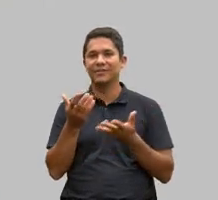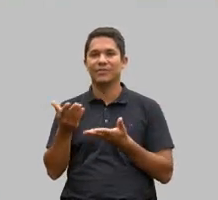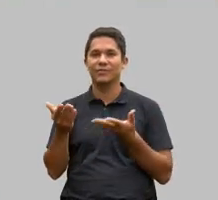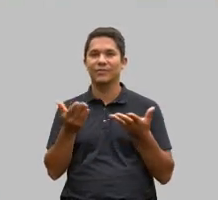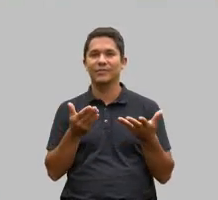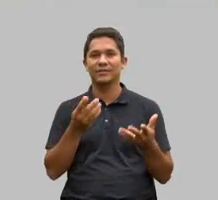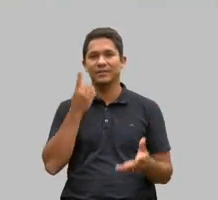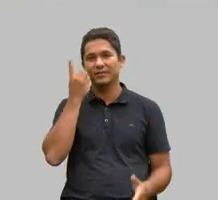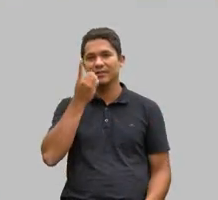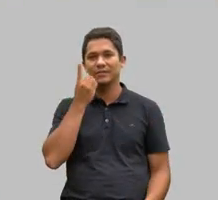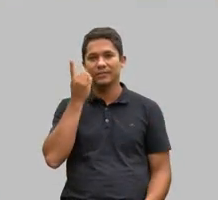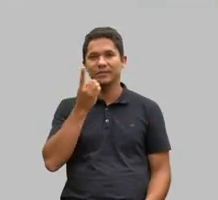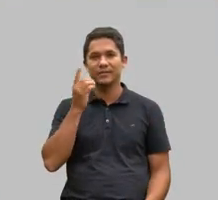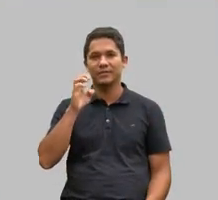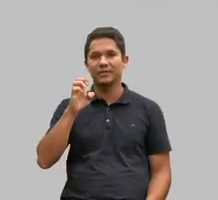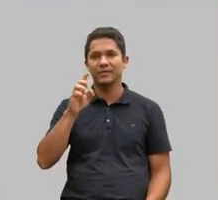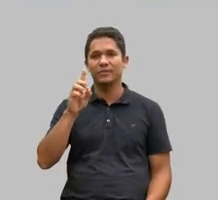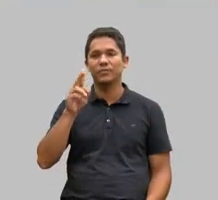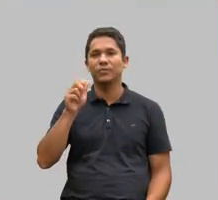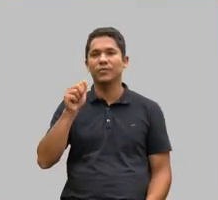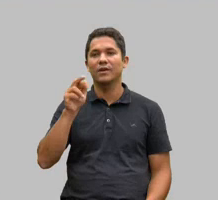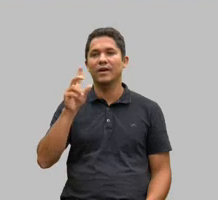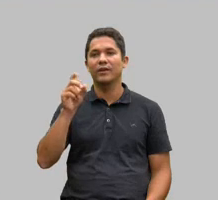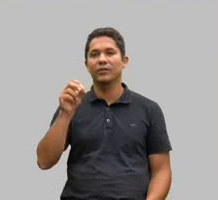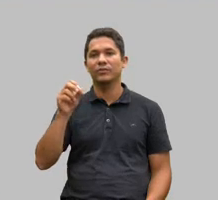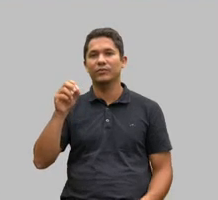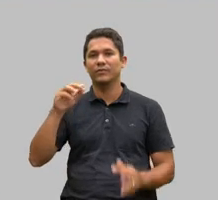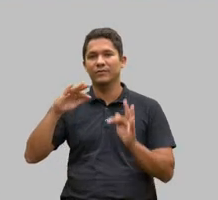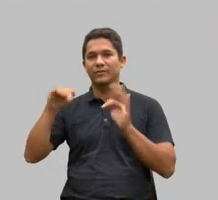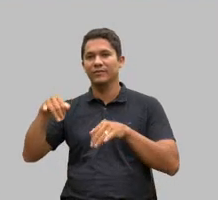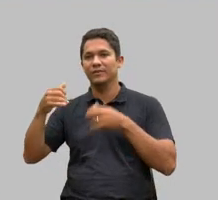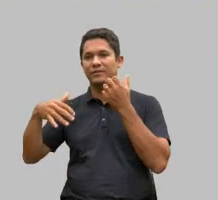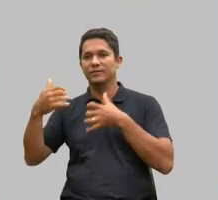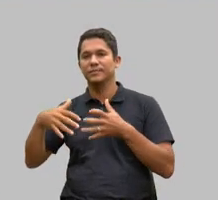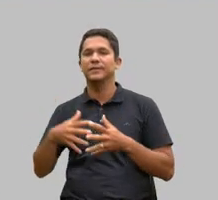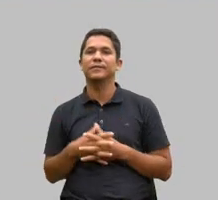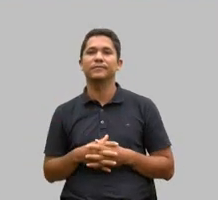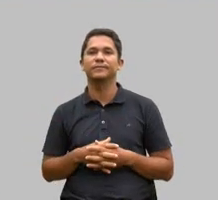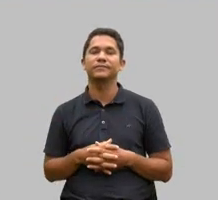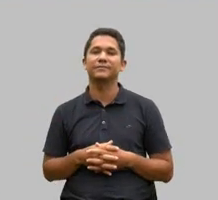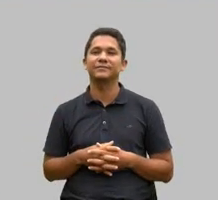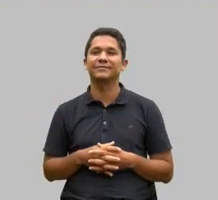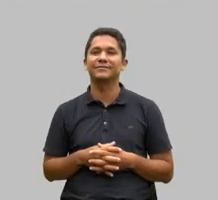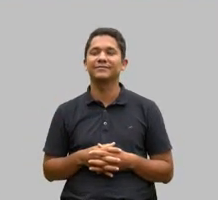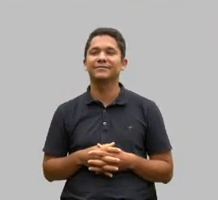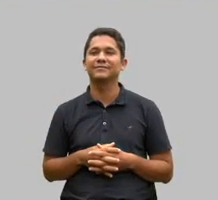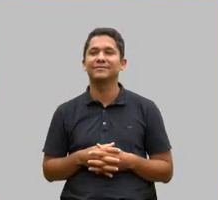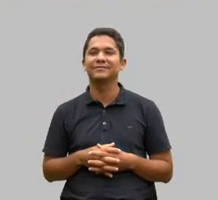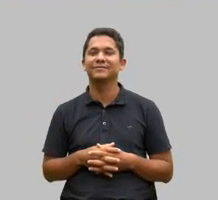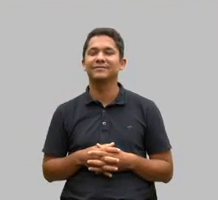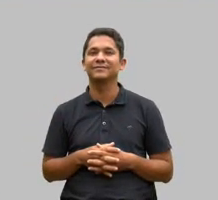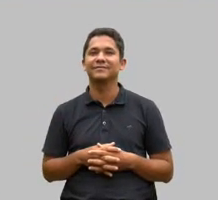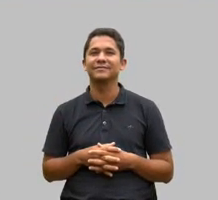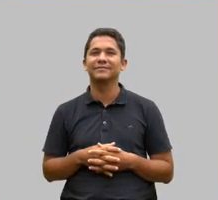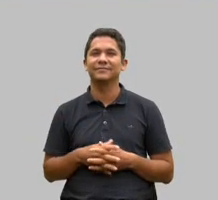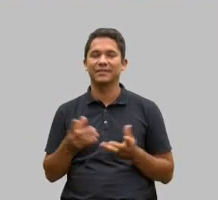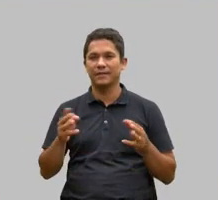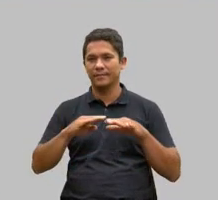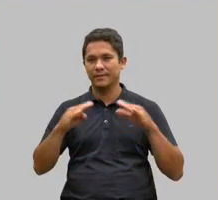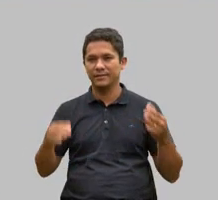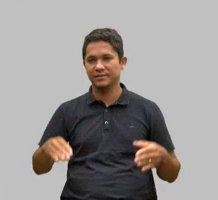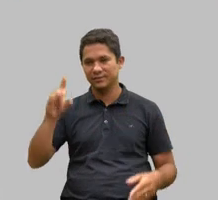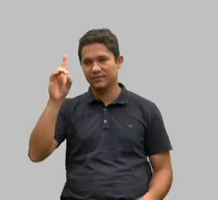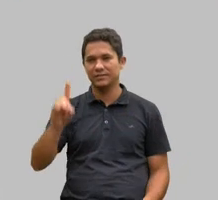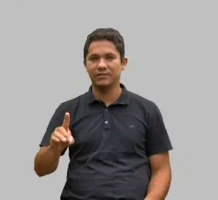para as suas considerações finais ok senhor presidente é aqui da mesa diretora a Maria